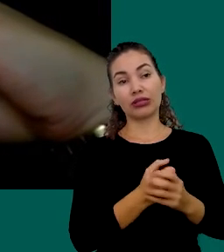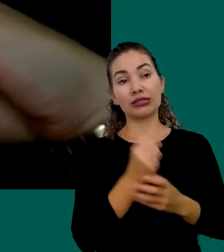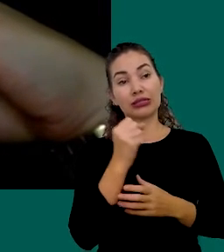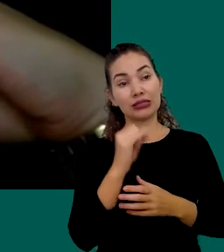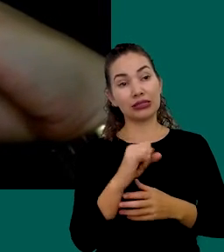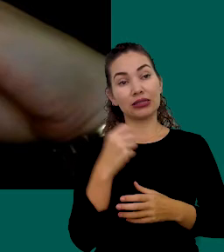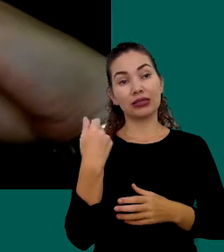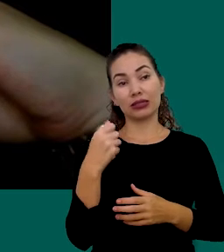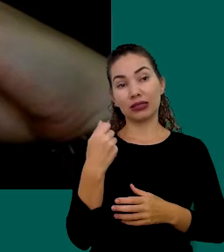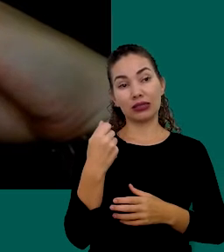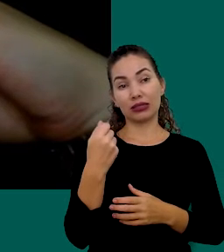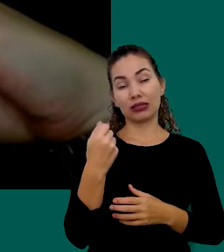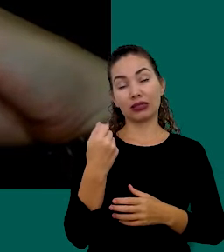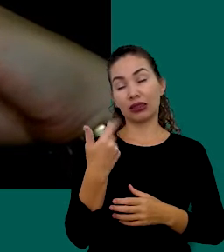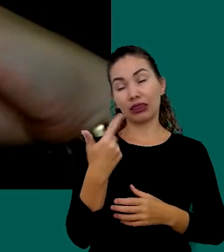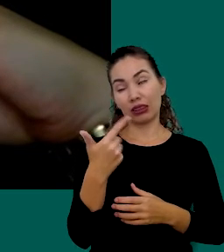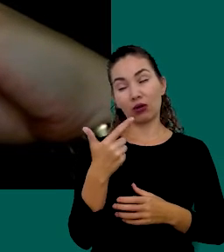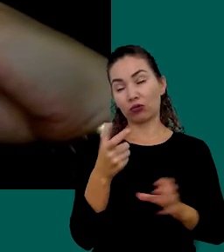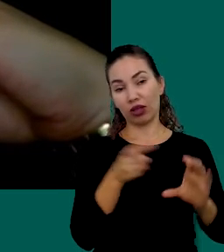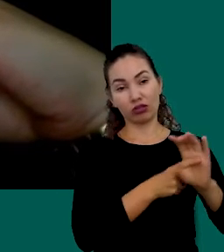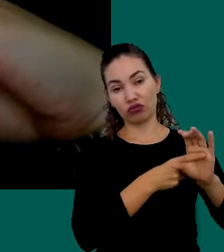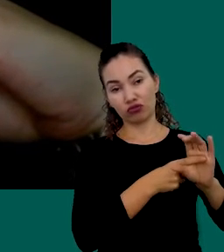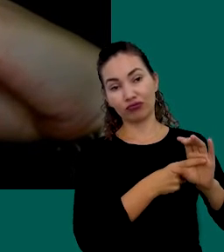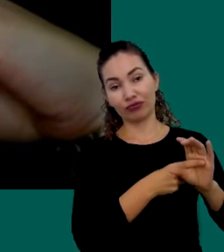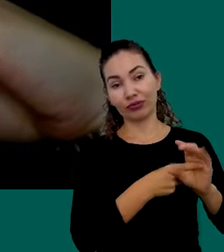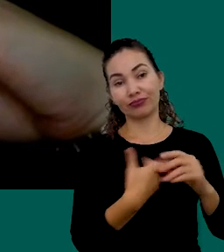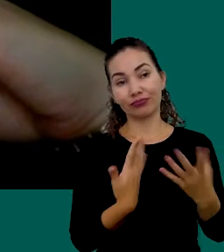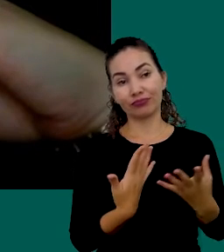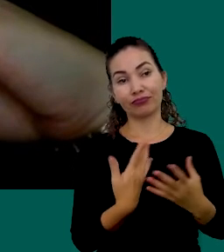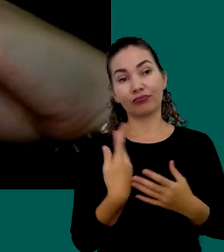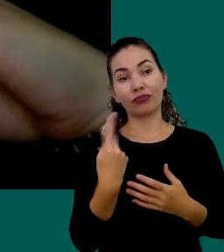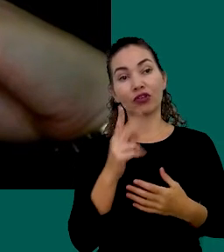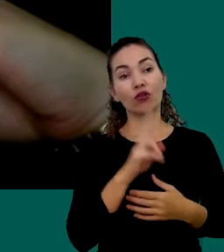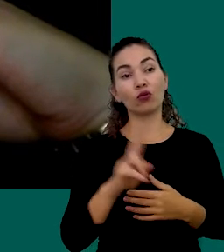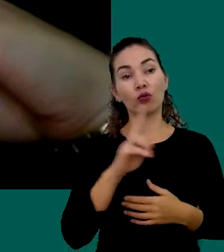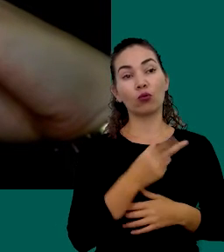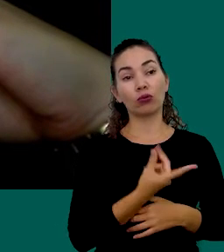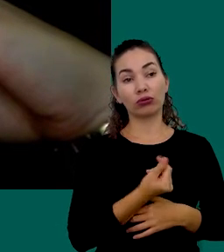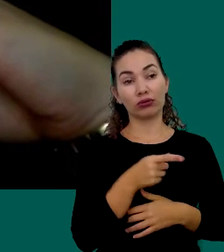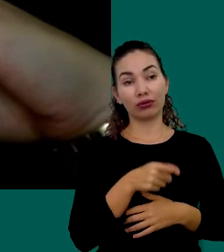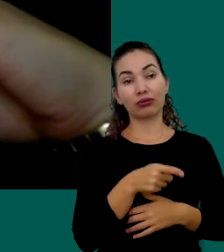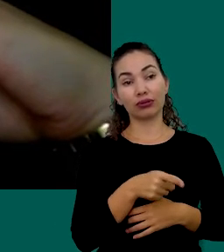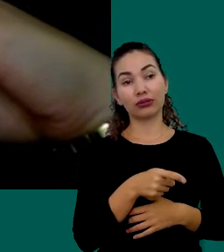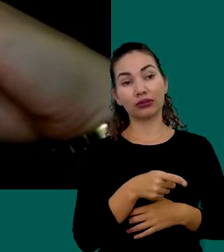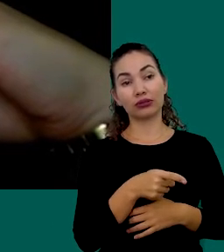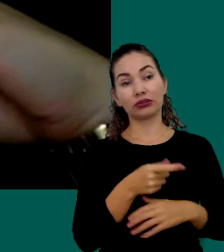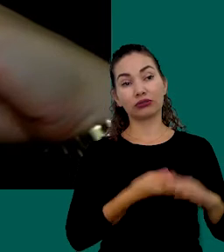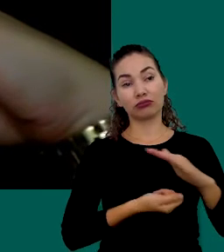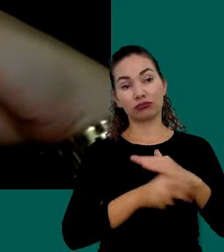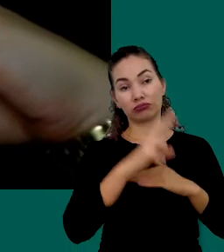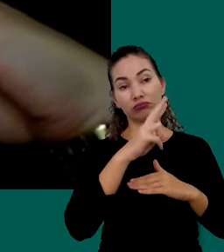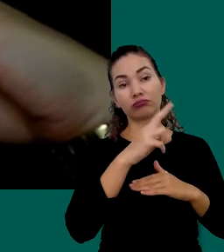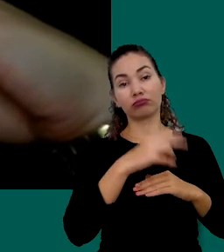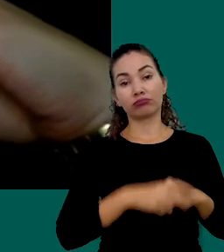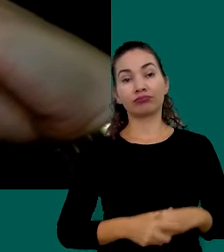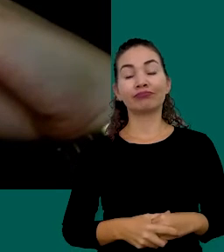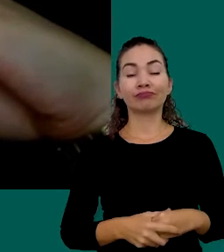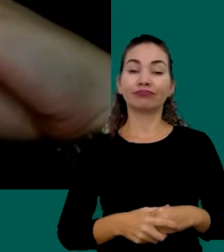Caso Você Não Tenha Dívidas Use Então Esse Dinheiro Nos Seus Investimentos